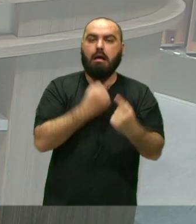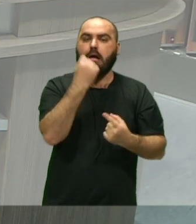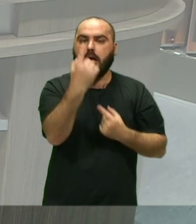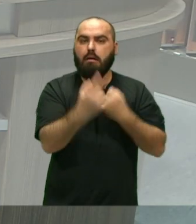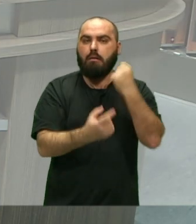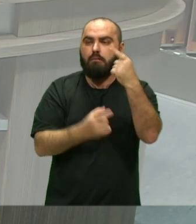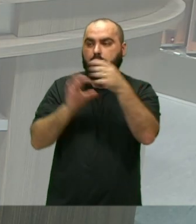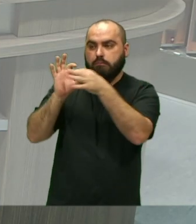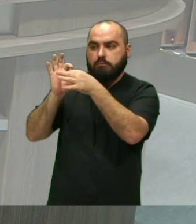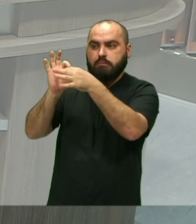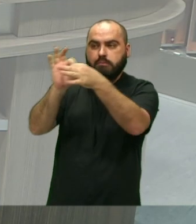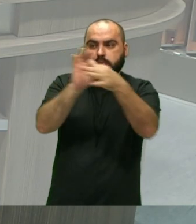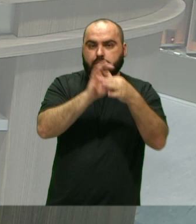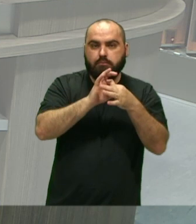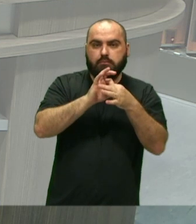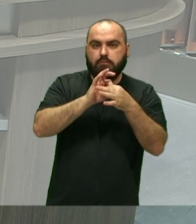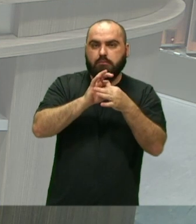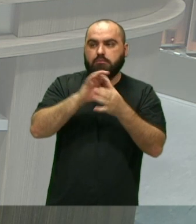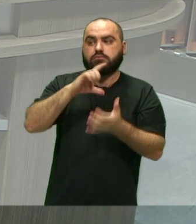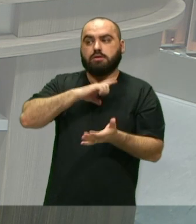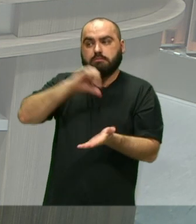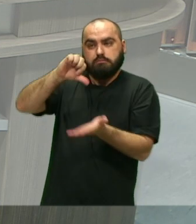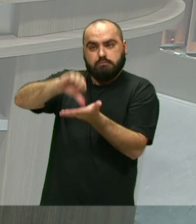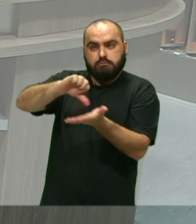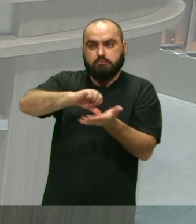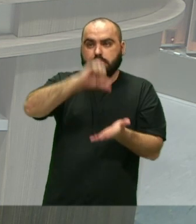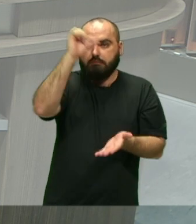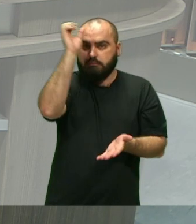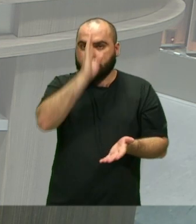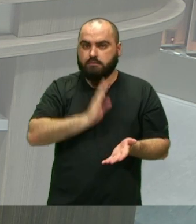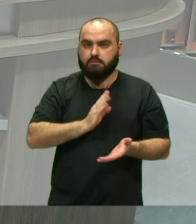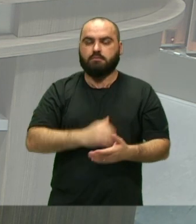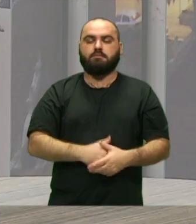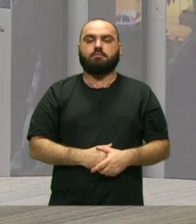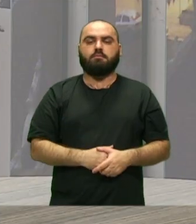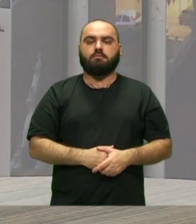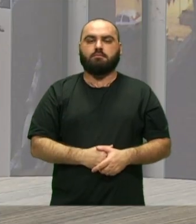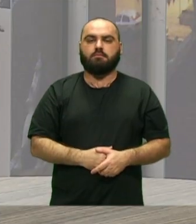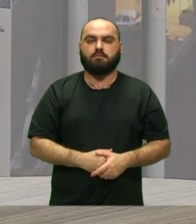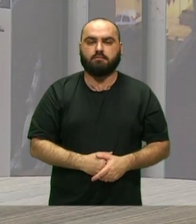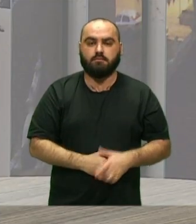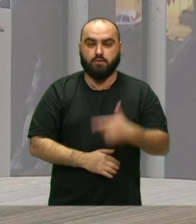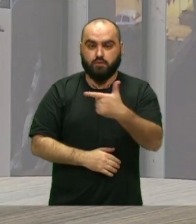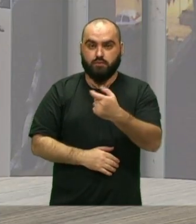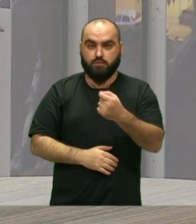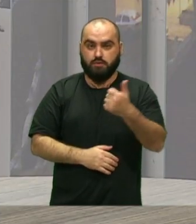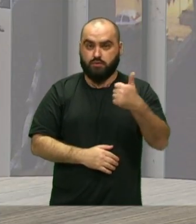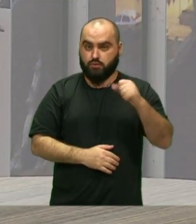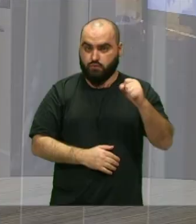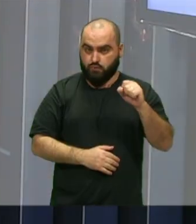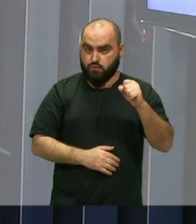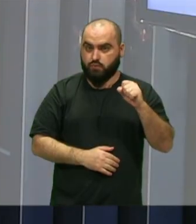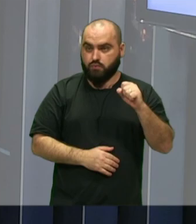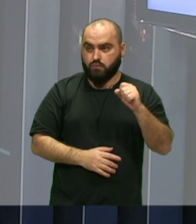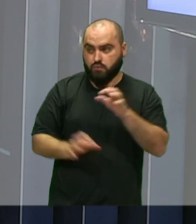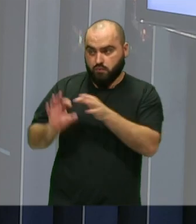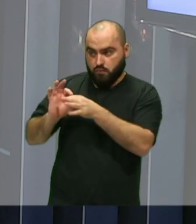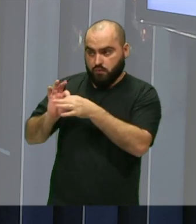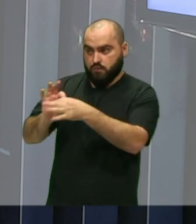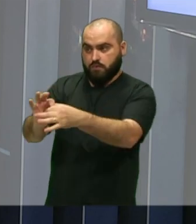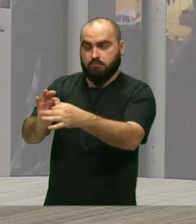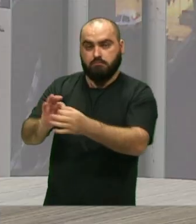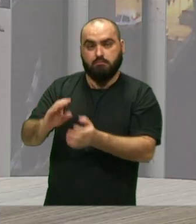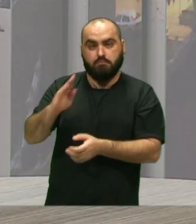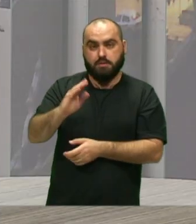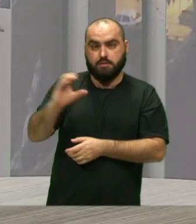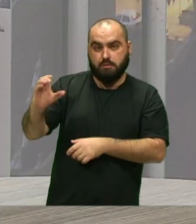Pelo Brasil E em 2018 Já num outro contexto Com outro grupo de Maracatu Em Balneário